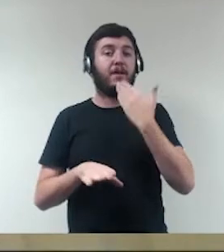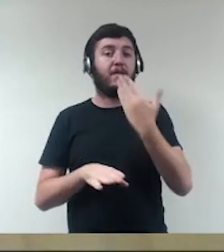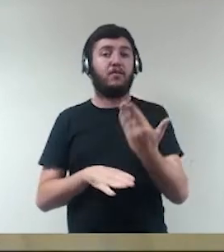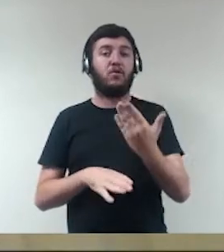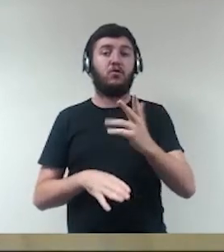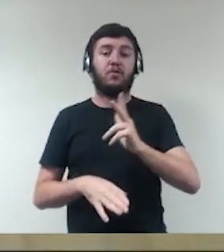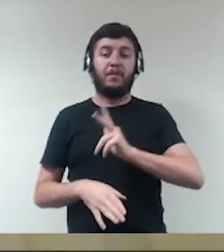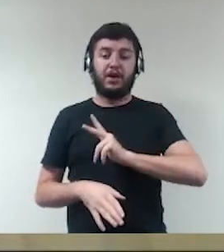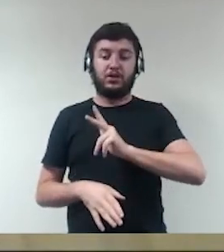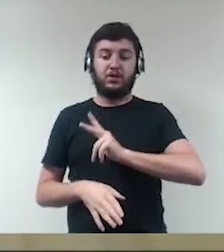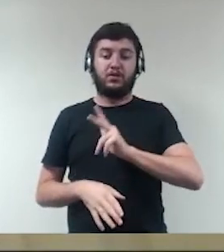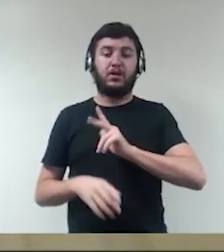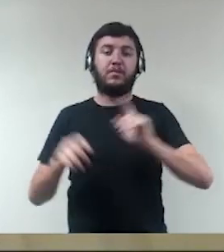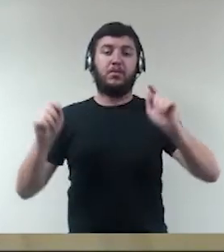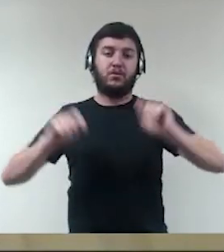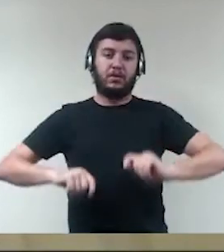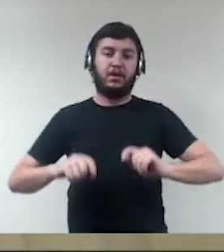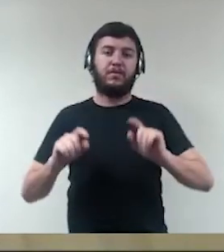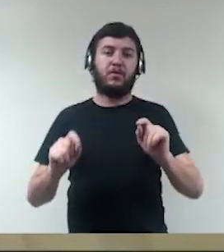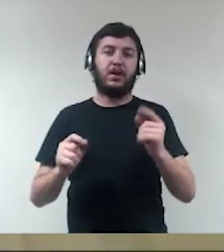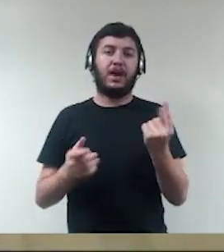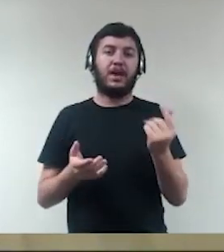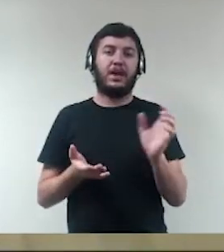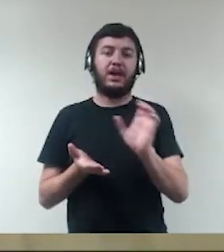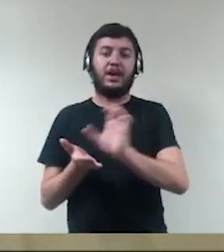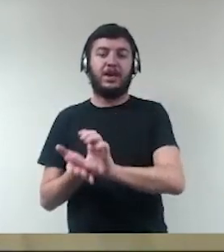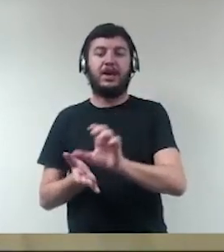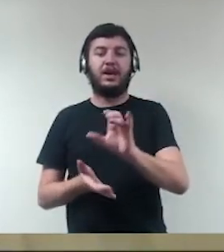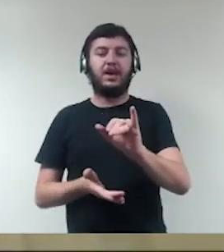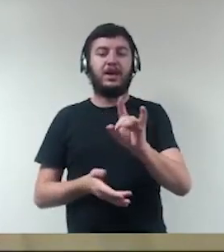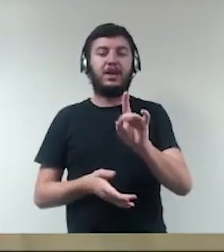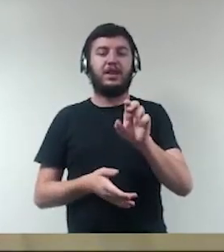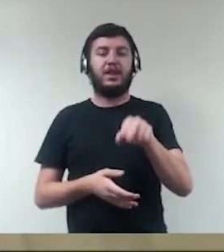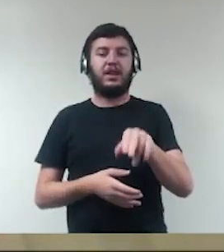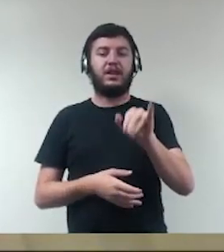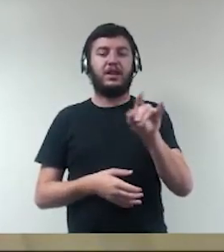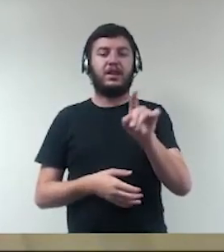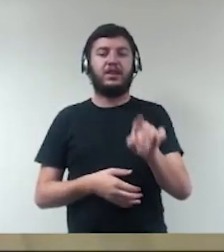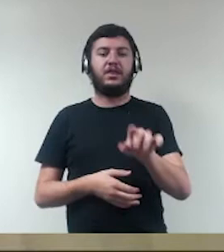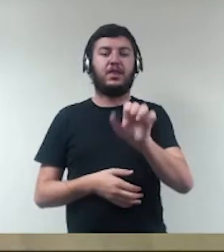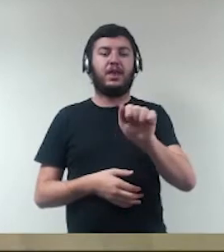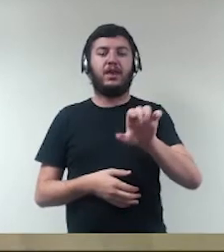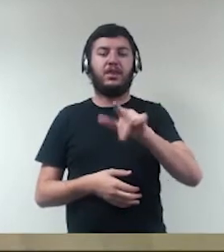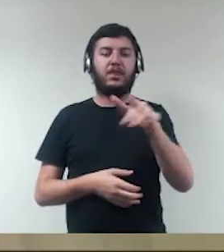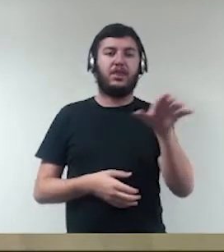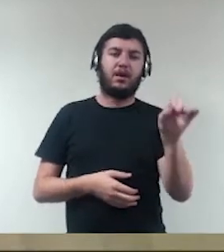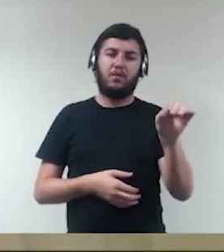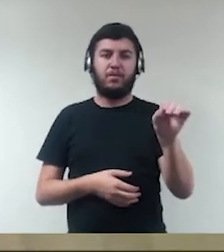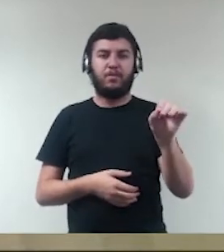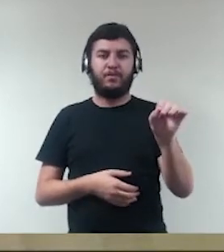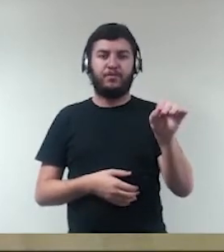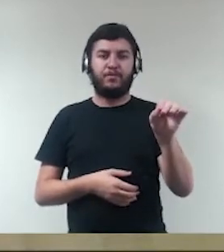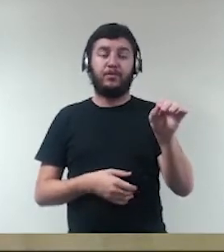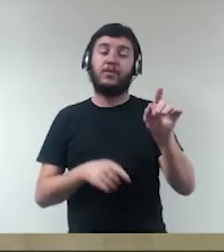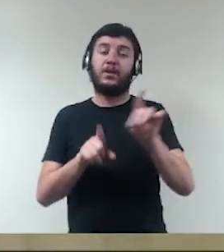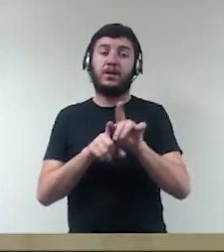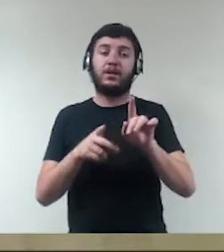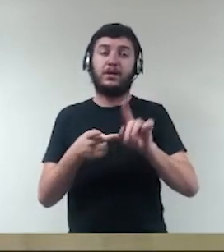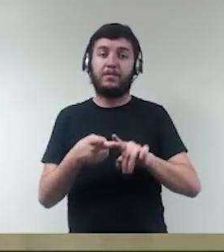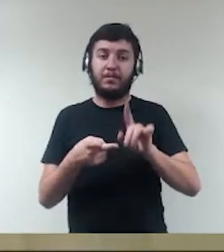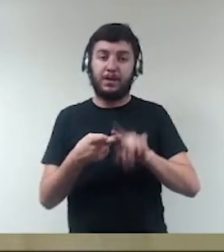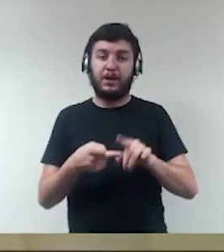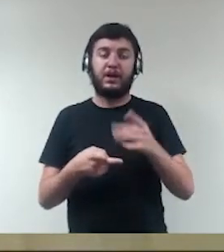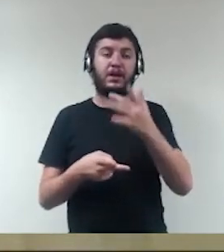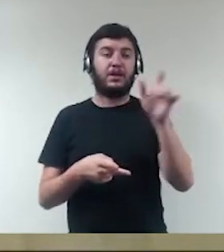a ação indenizatória contra o Estado. E a outra em prol do próprio servidor público, do agente público, que ele só responde